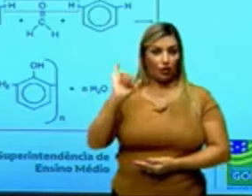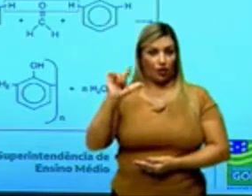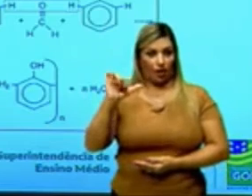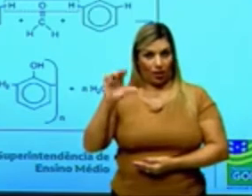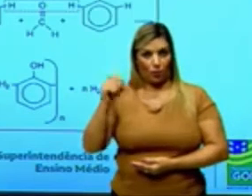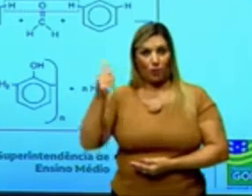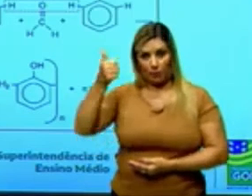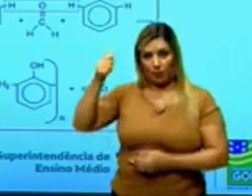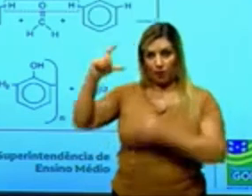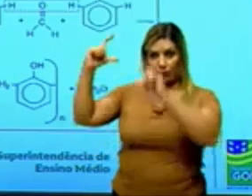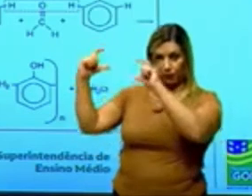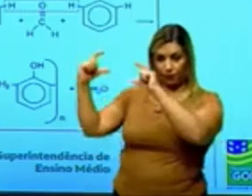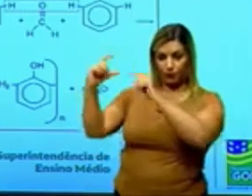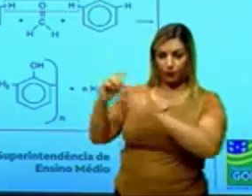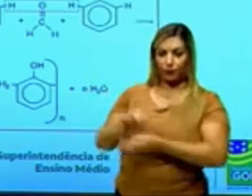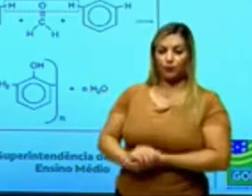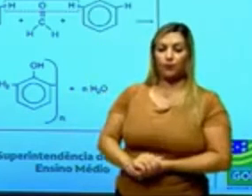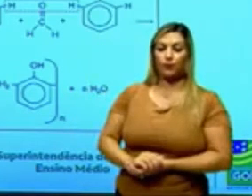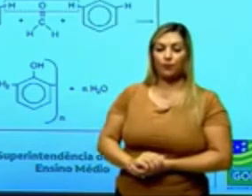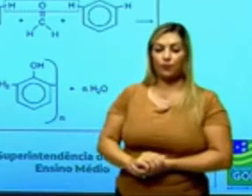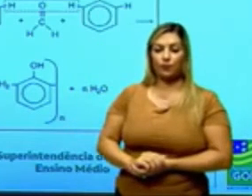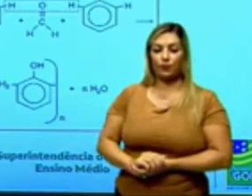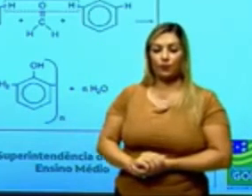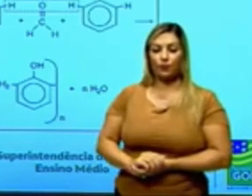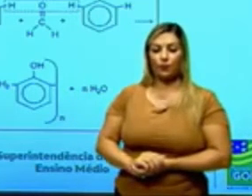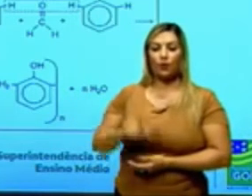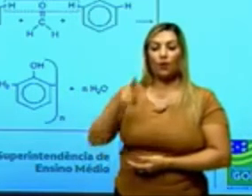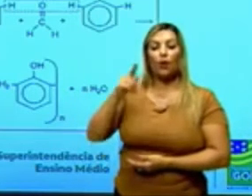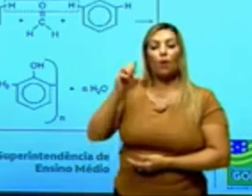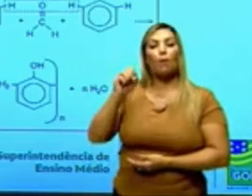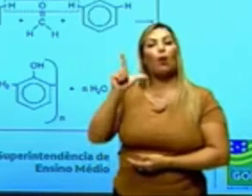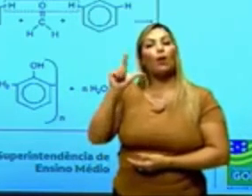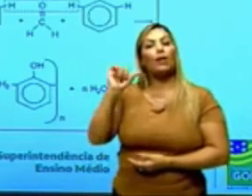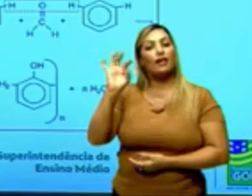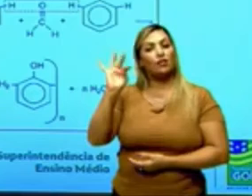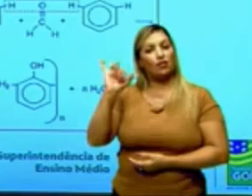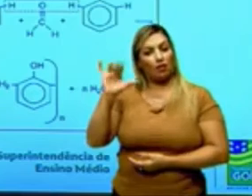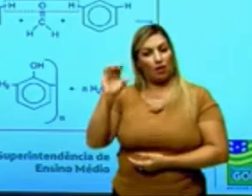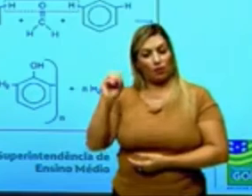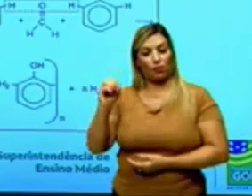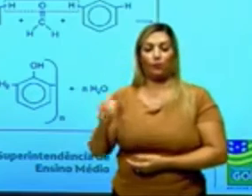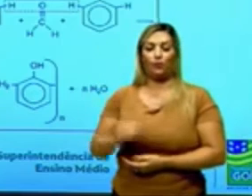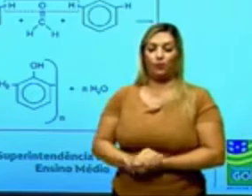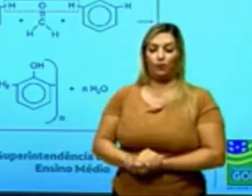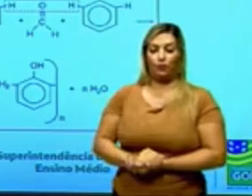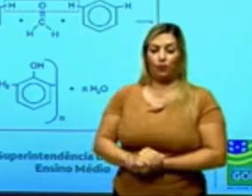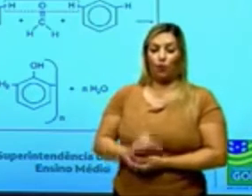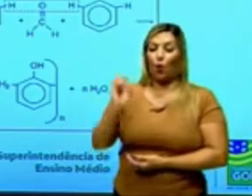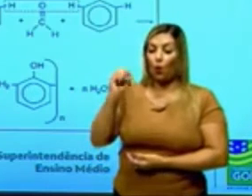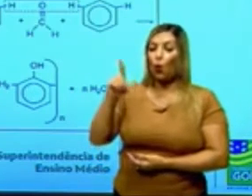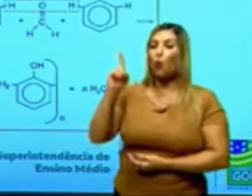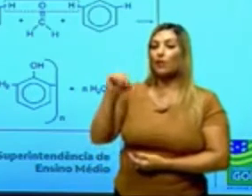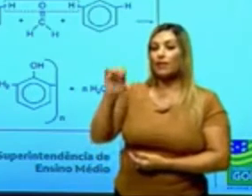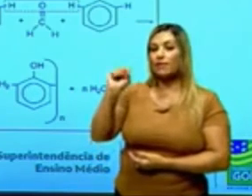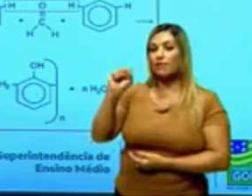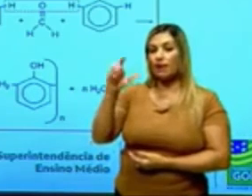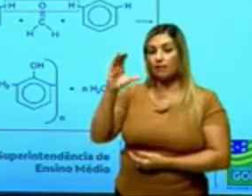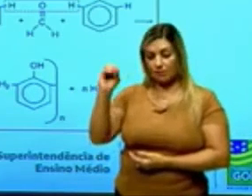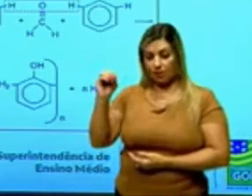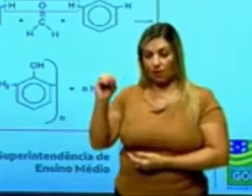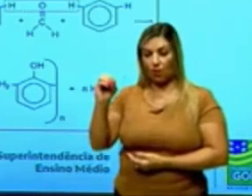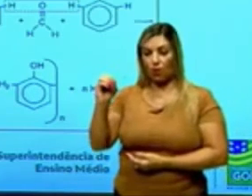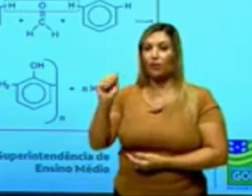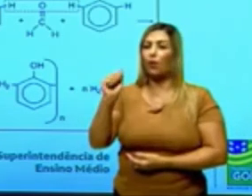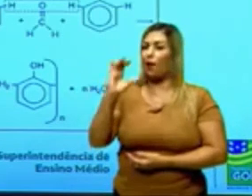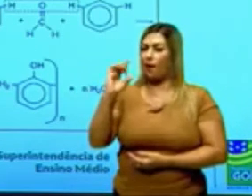formando polietileno, mesmo monômero. Aqui na condensação, olha só, eu tenho o ácido adípico,